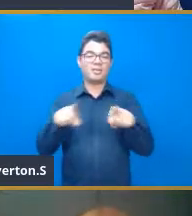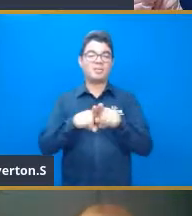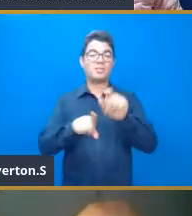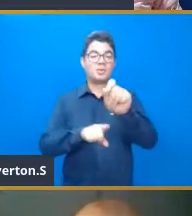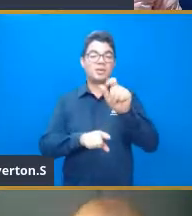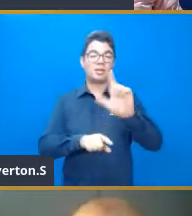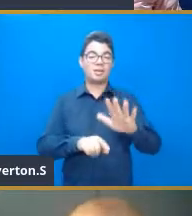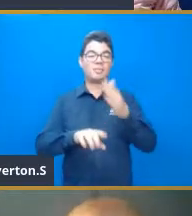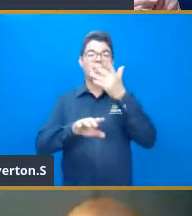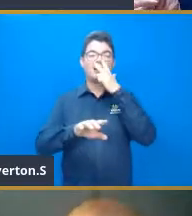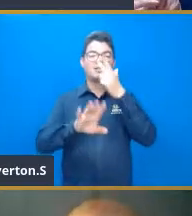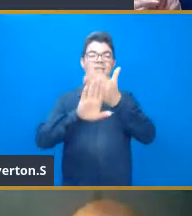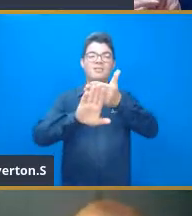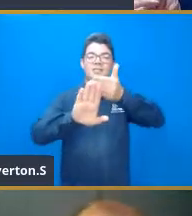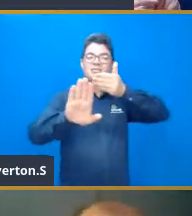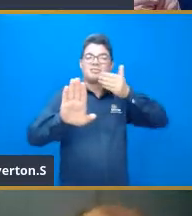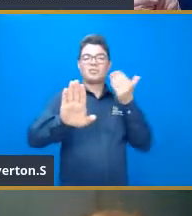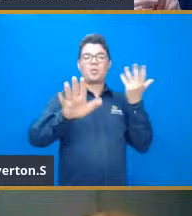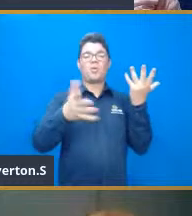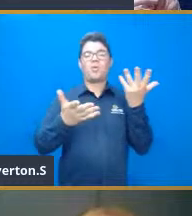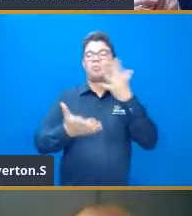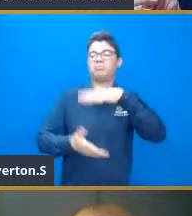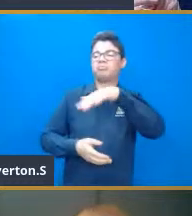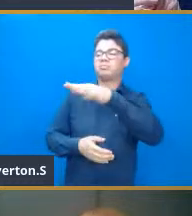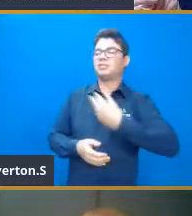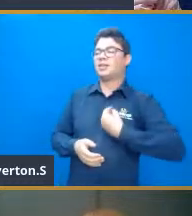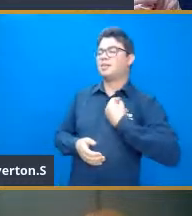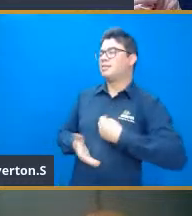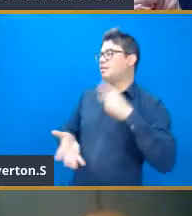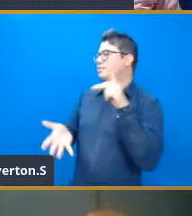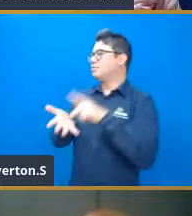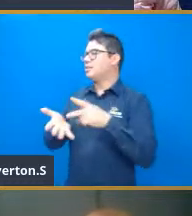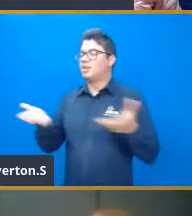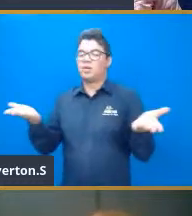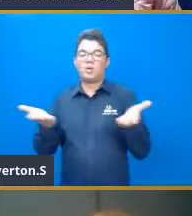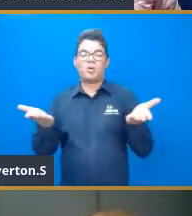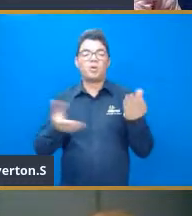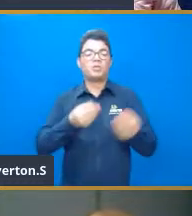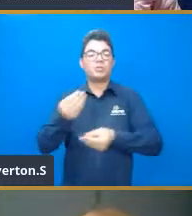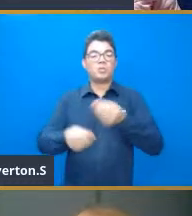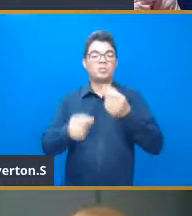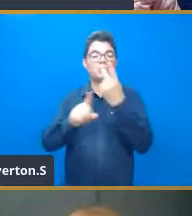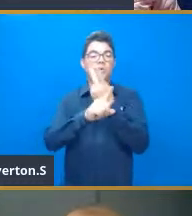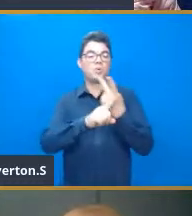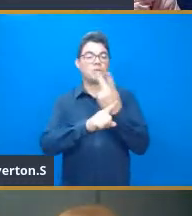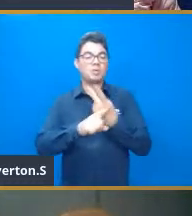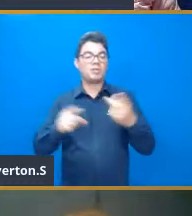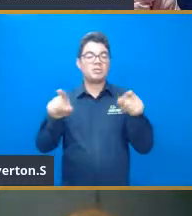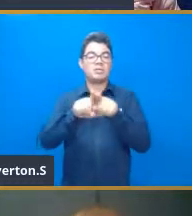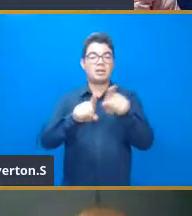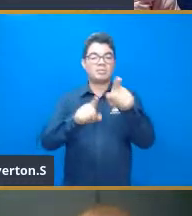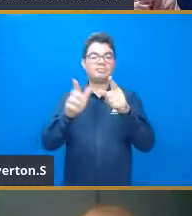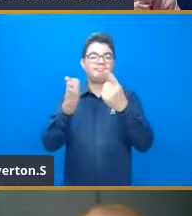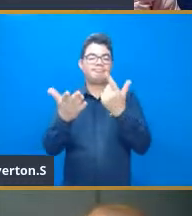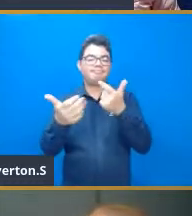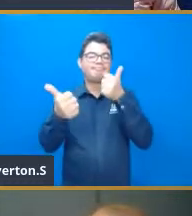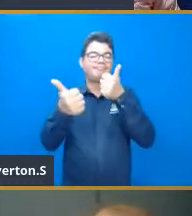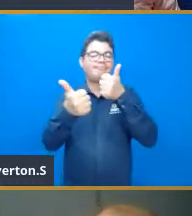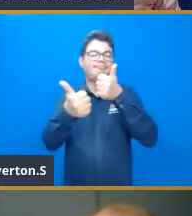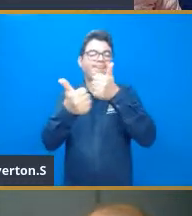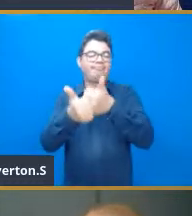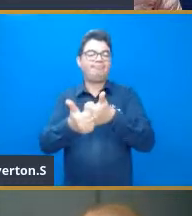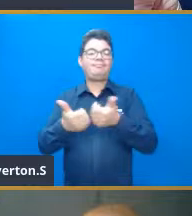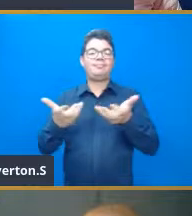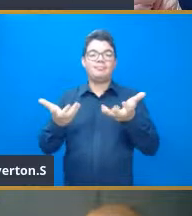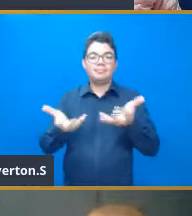afastando desta nossa realidade. E hoje em dia nós buscamos esta proximidade, ou seja, nós queremos